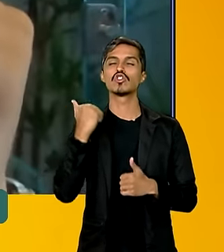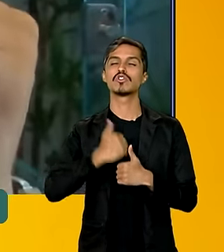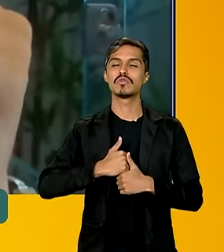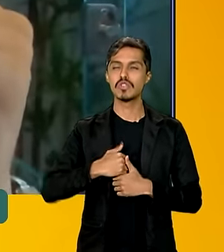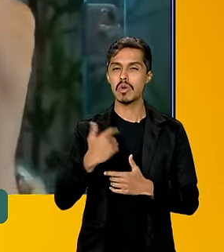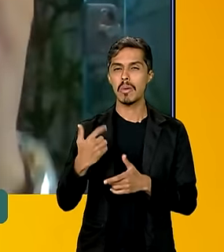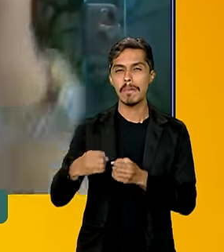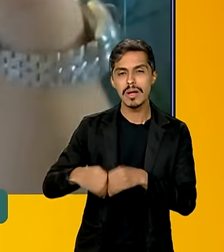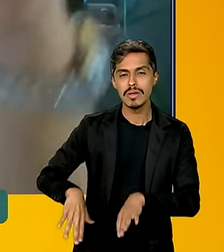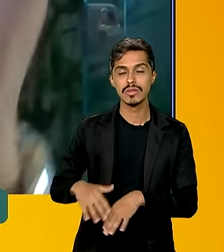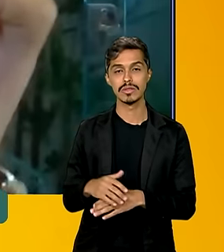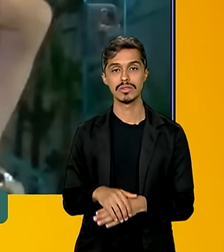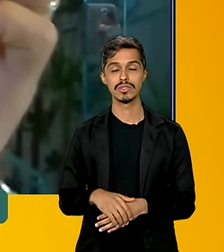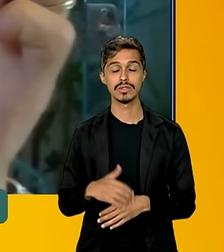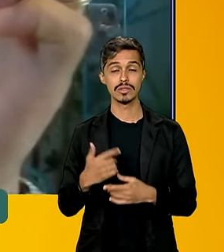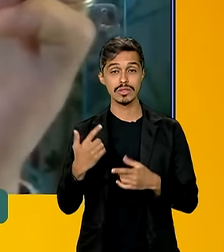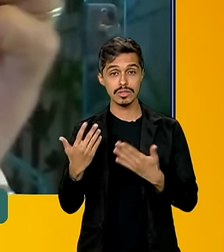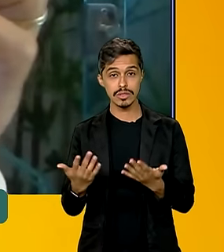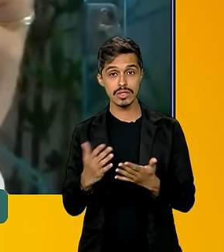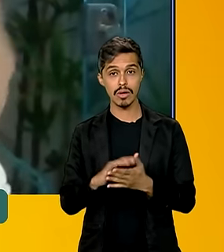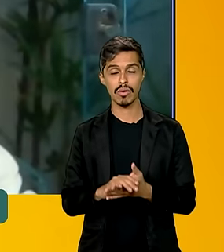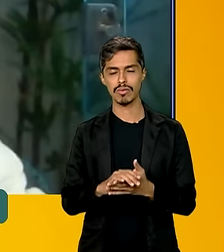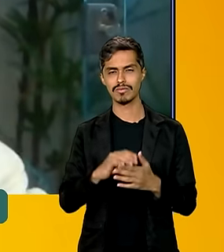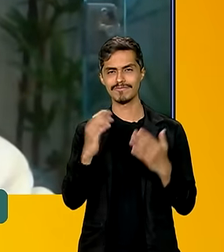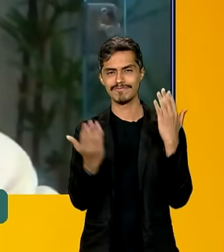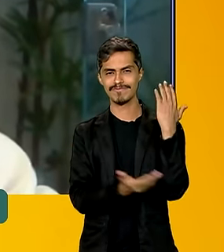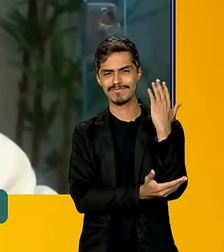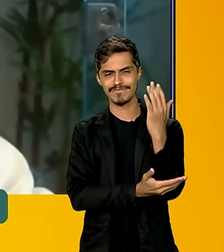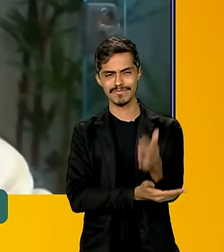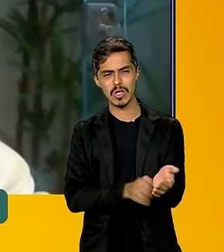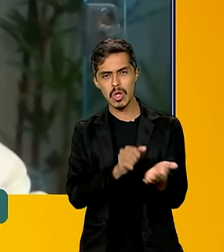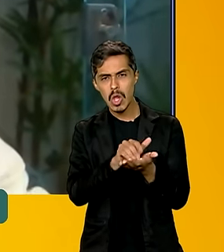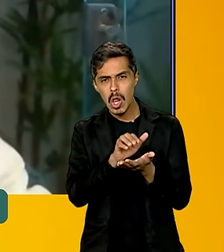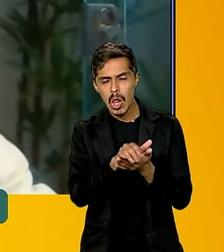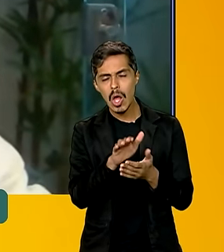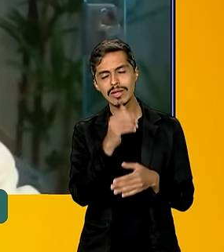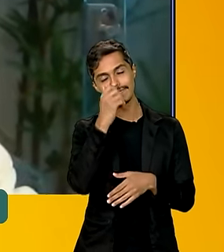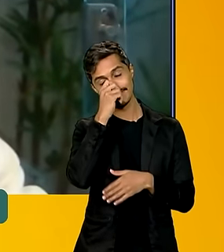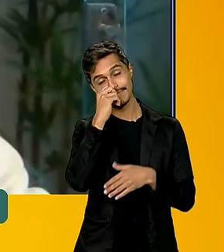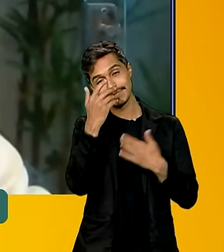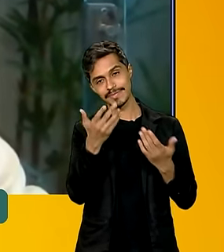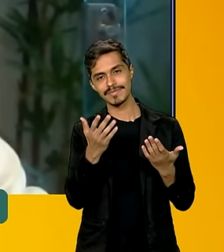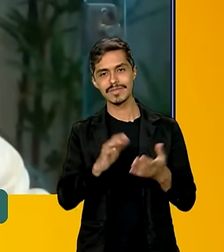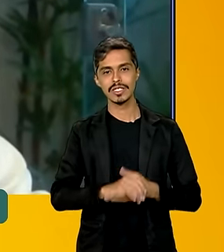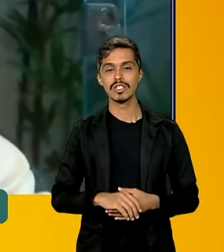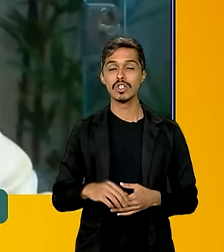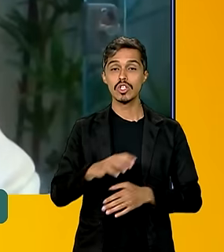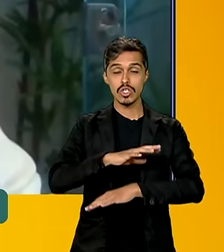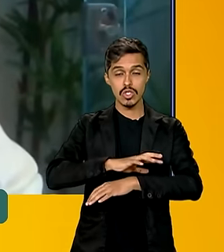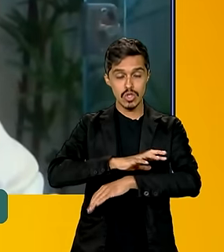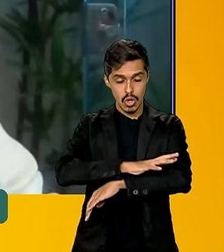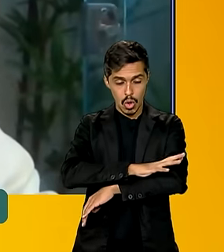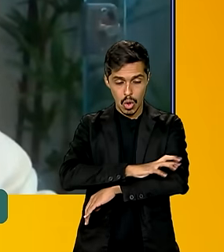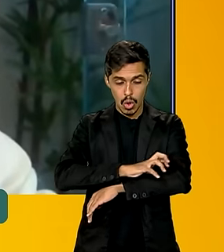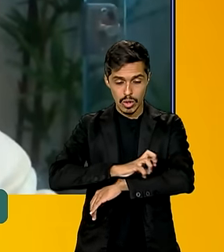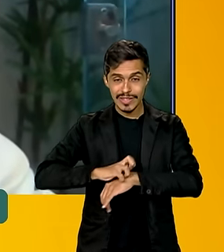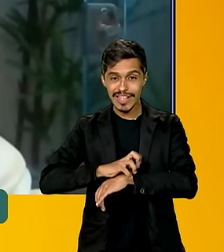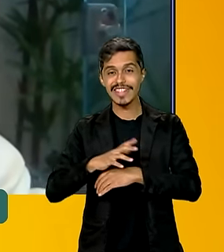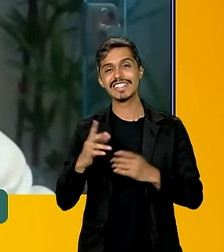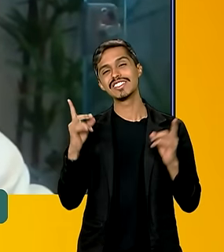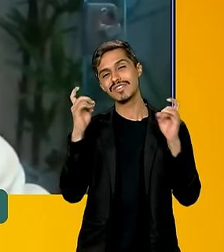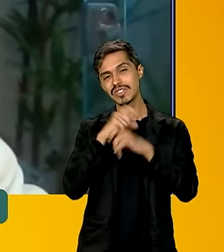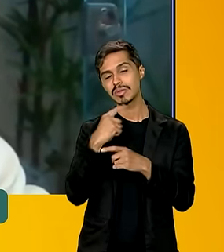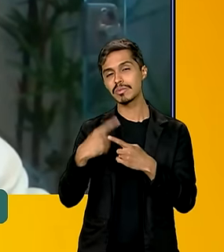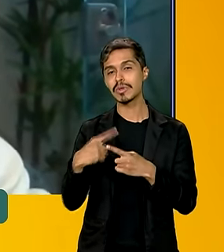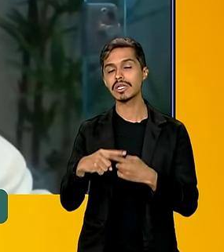zero, pelo que se restaura e o desmatamento remanescente, residual. No Cerrado já é mais difícil, por quê? Porque tem uma taxa de